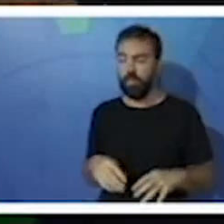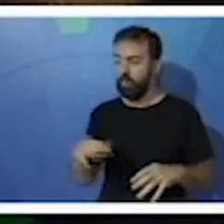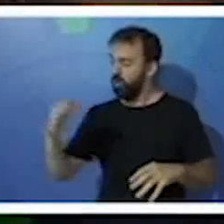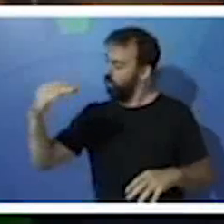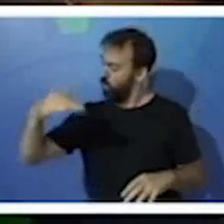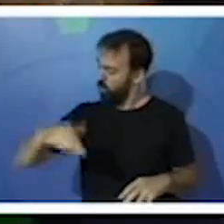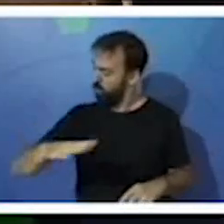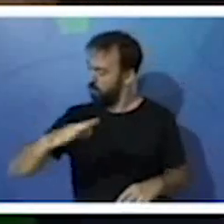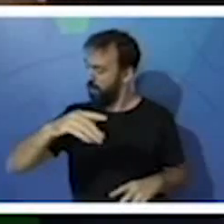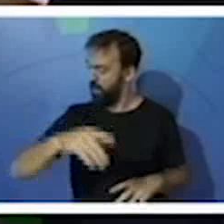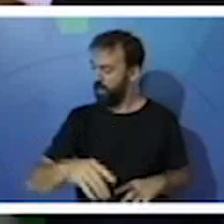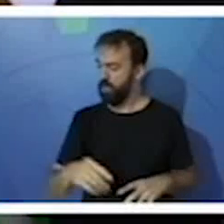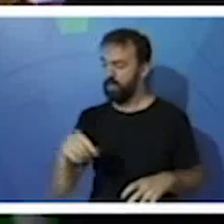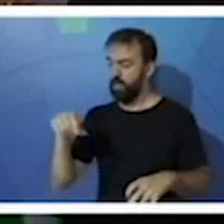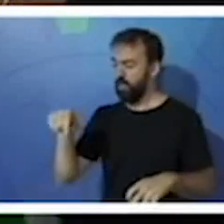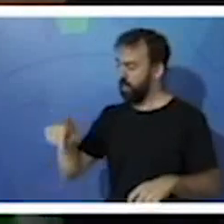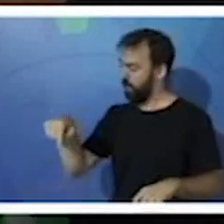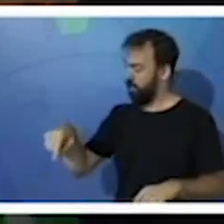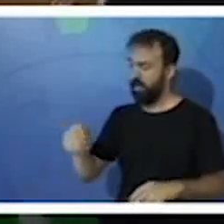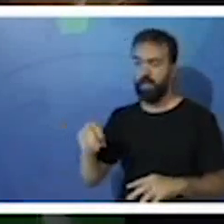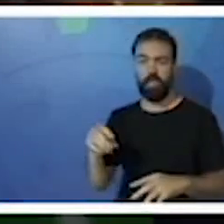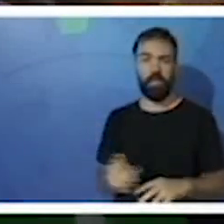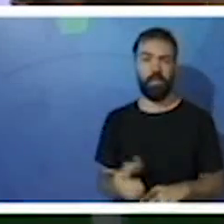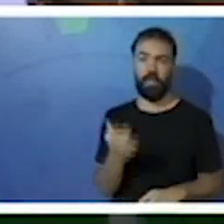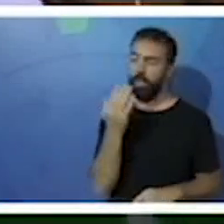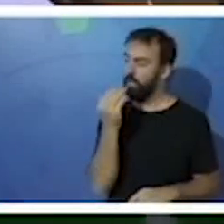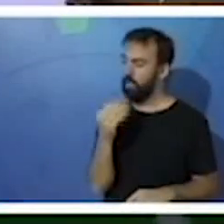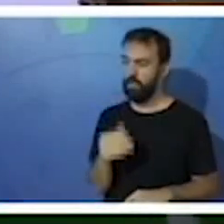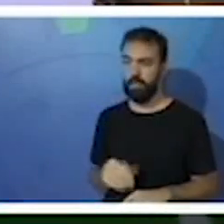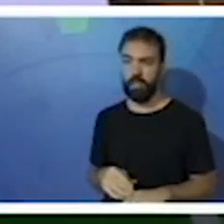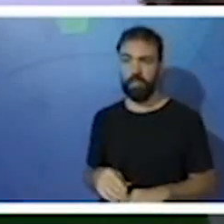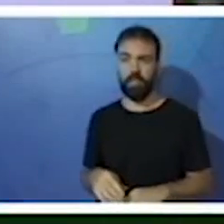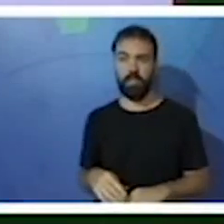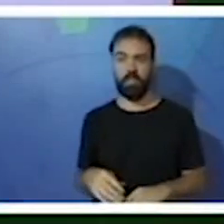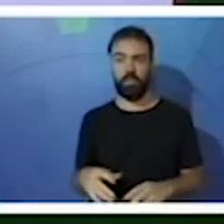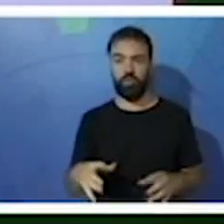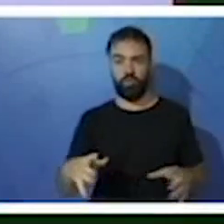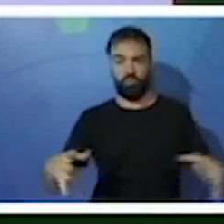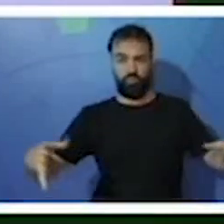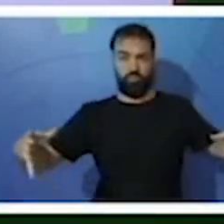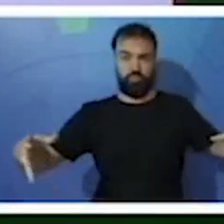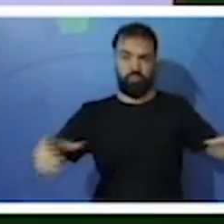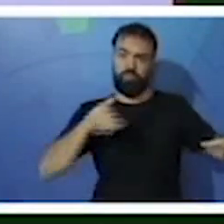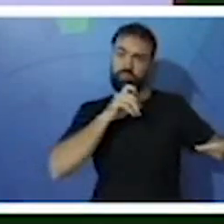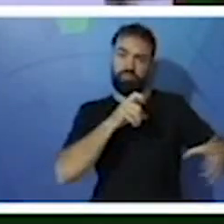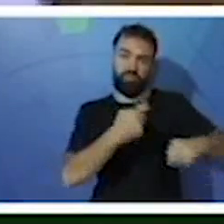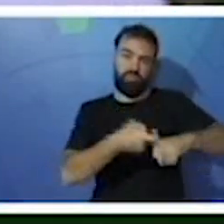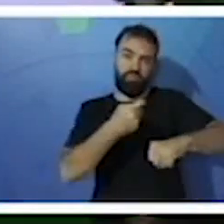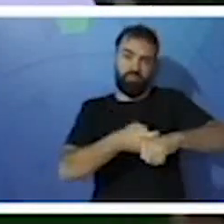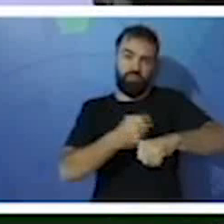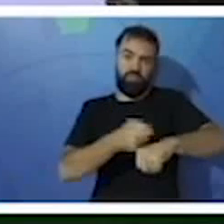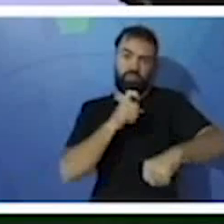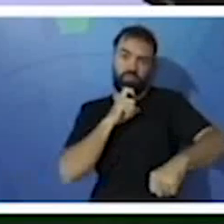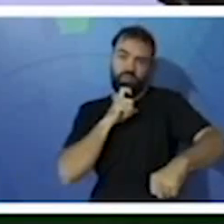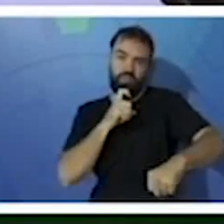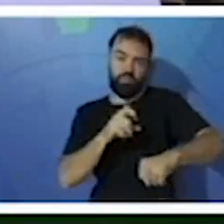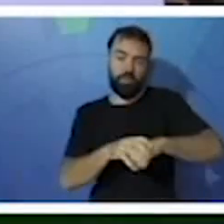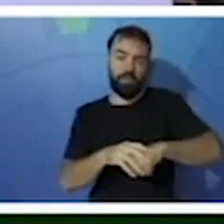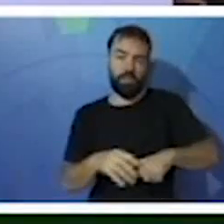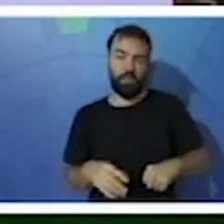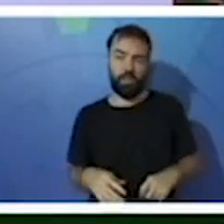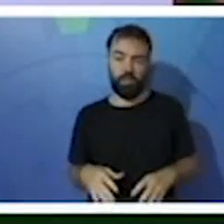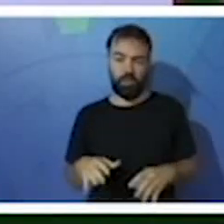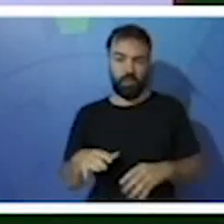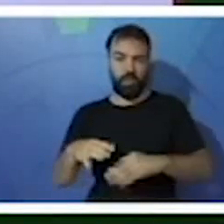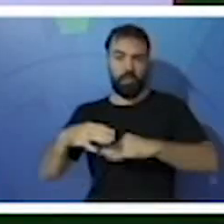peixes e krill. Vamos ver, Iceberg é uma grande massa de gelo, tá? Que flutua